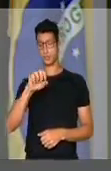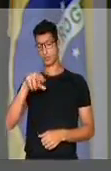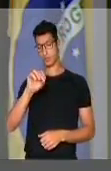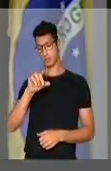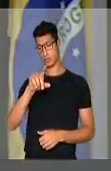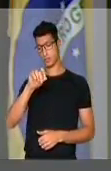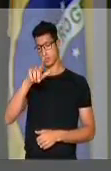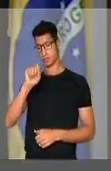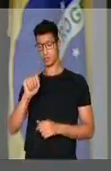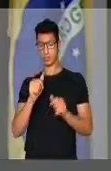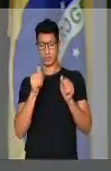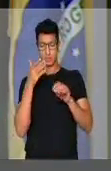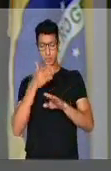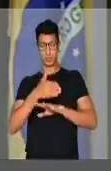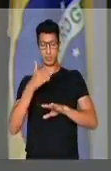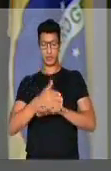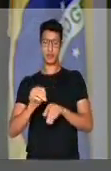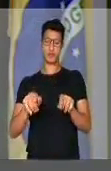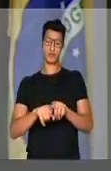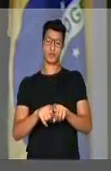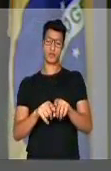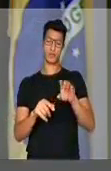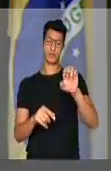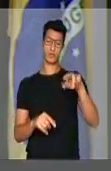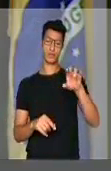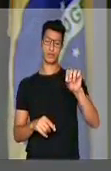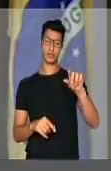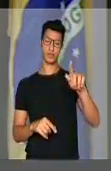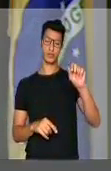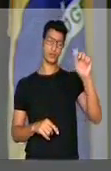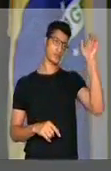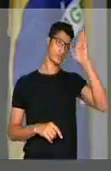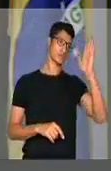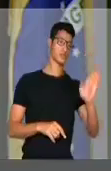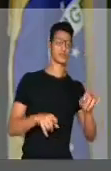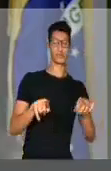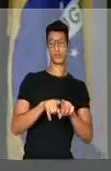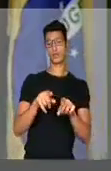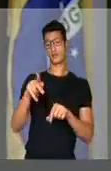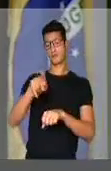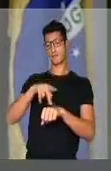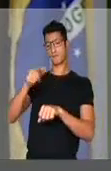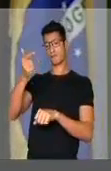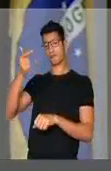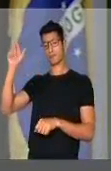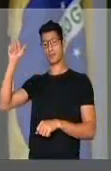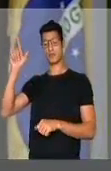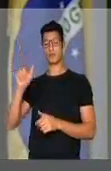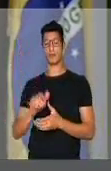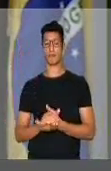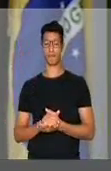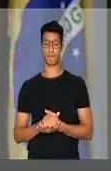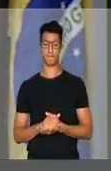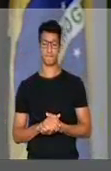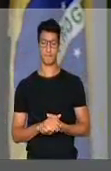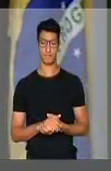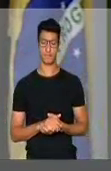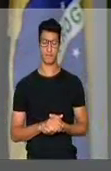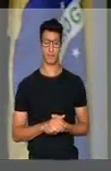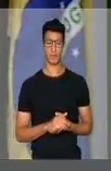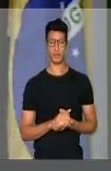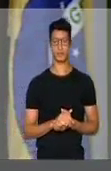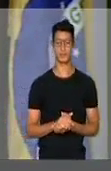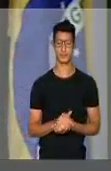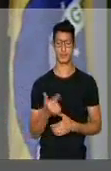participaram do processo, entre eles enólogos brasileiros e também enólogos internacionais.